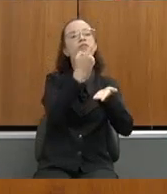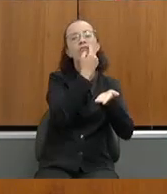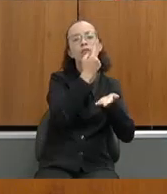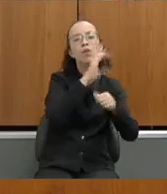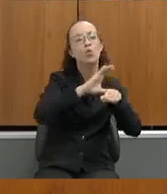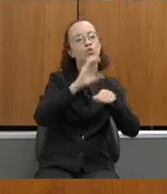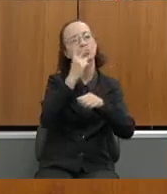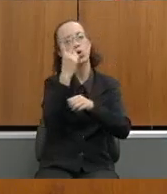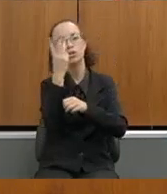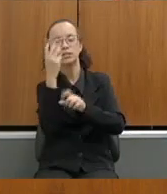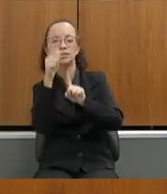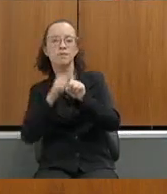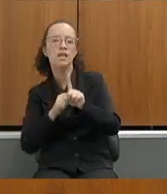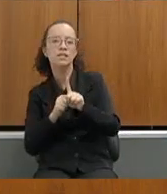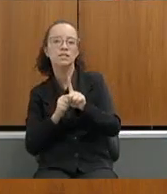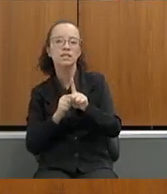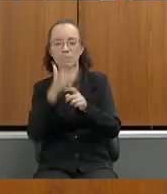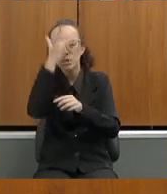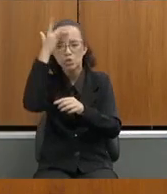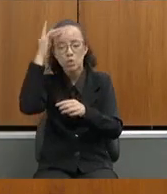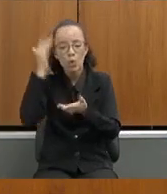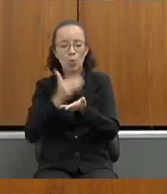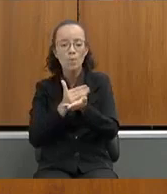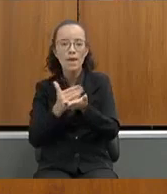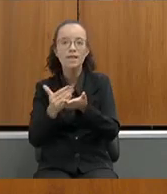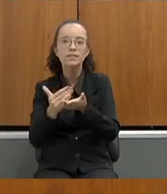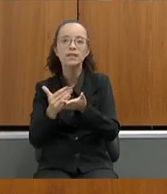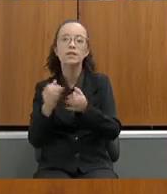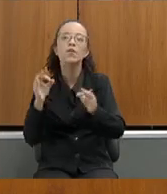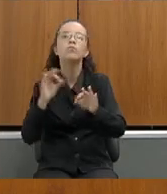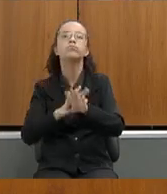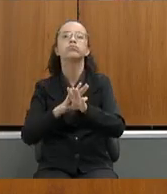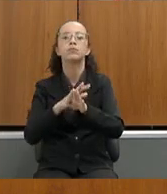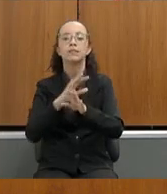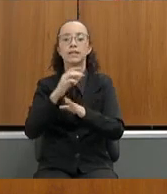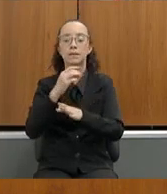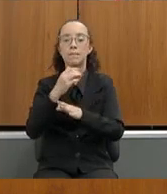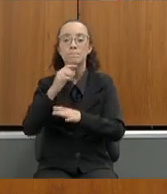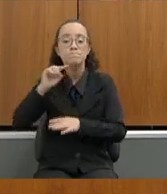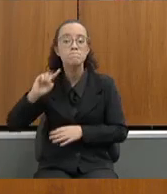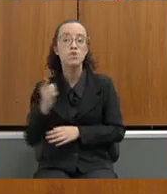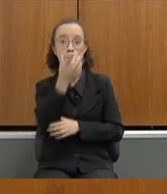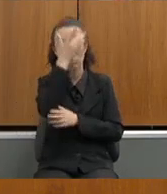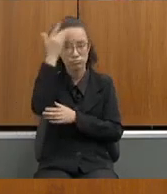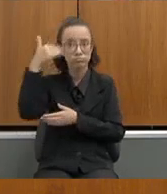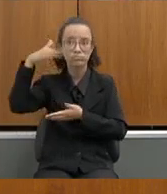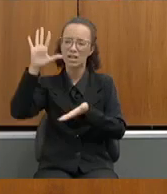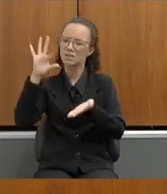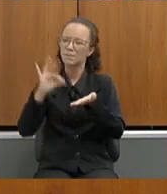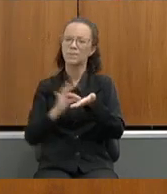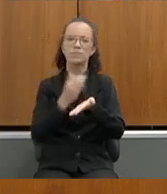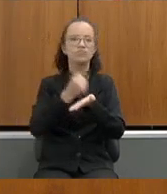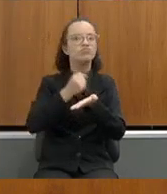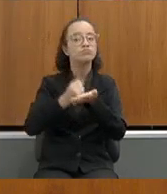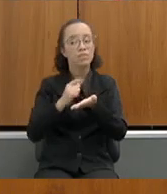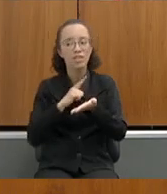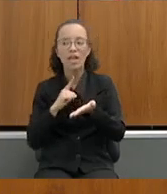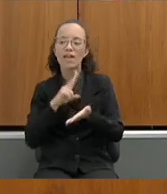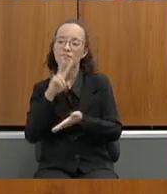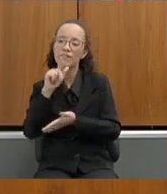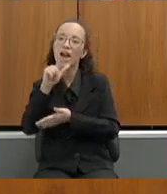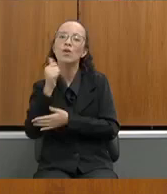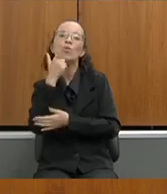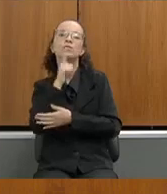de dois meses, três meses que a pessoa sai e já tem mais de 1.500 pessoas empregadas. Concurso de padeiro e outras coisas que o trilho do